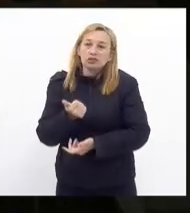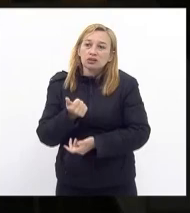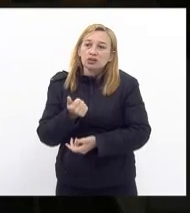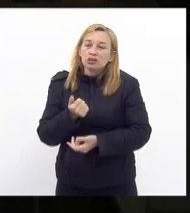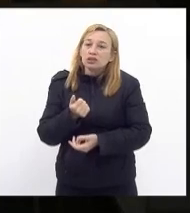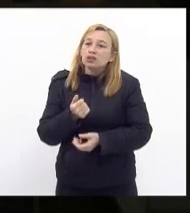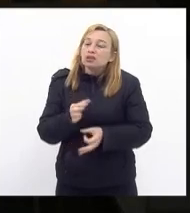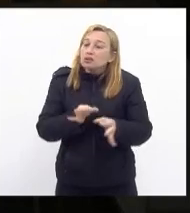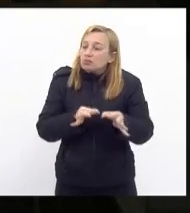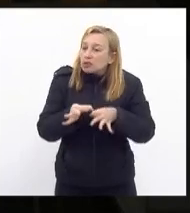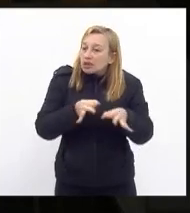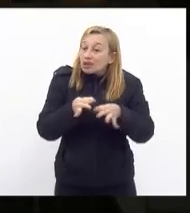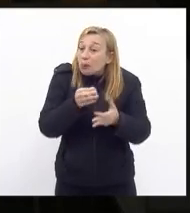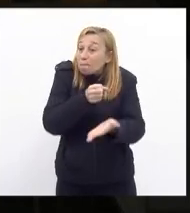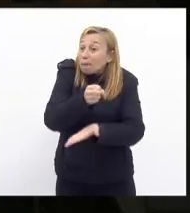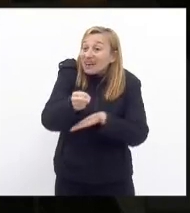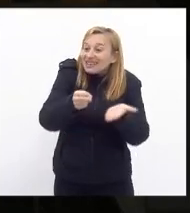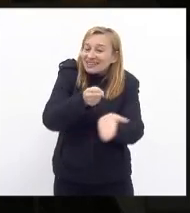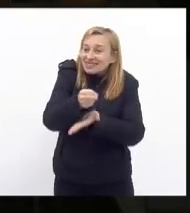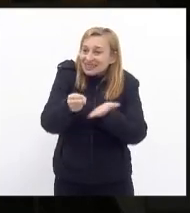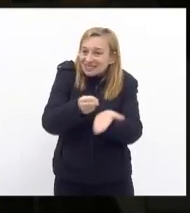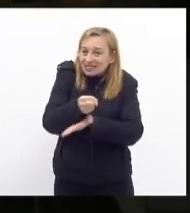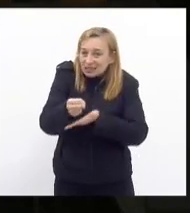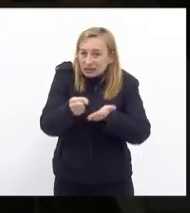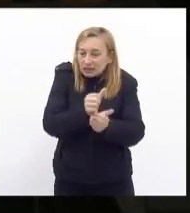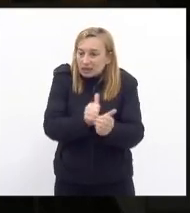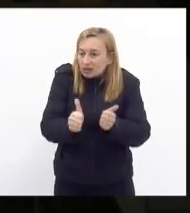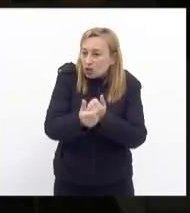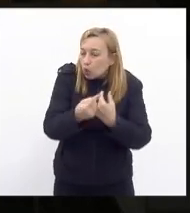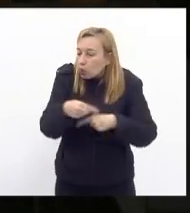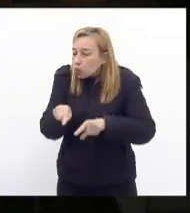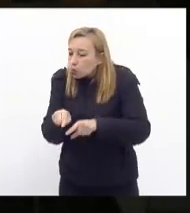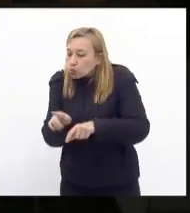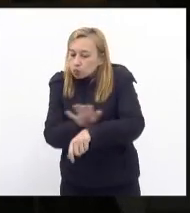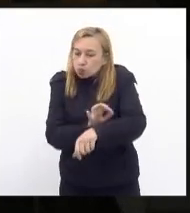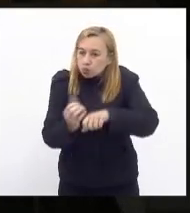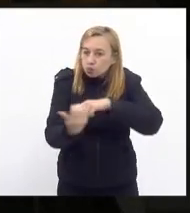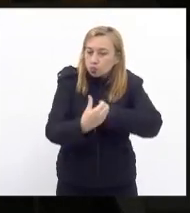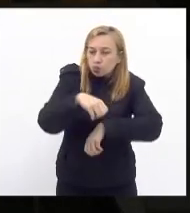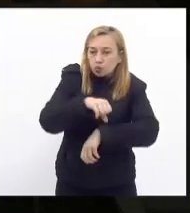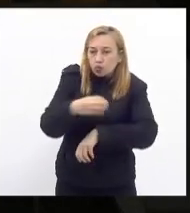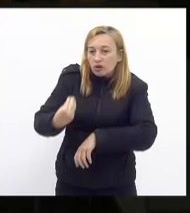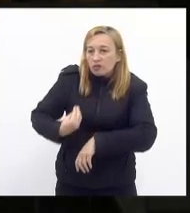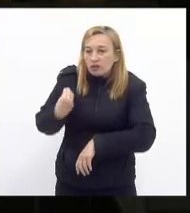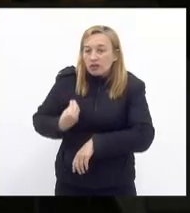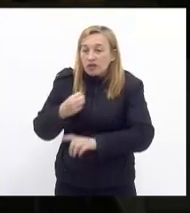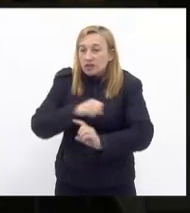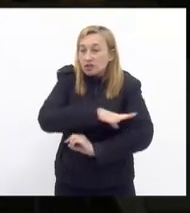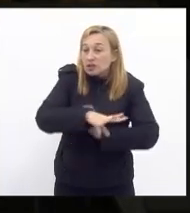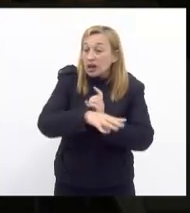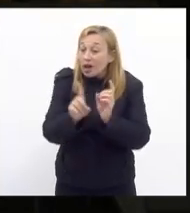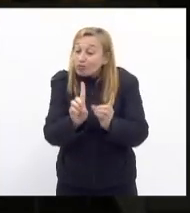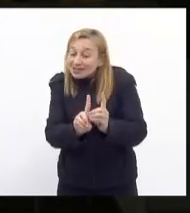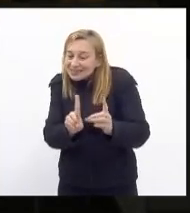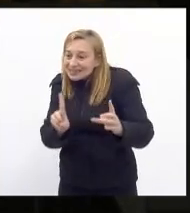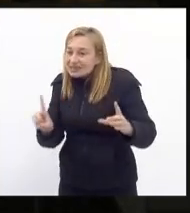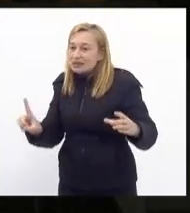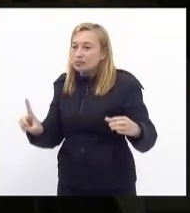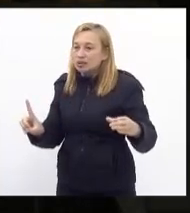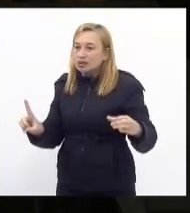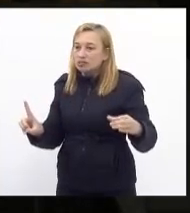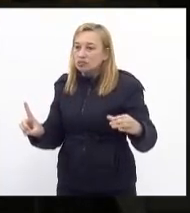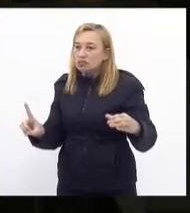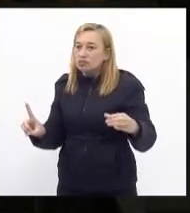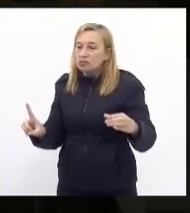basilares de enfrentamento à pandemia na convivência social é o distanciamento e esse